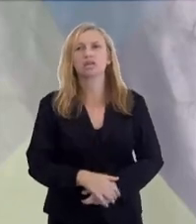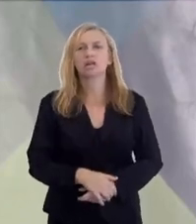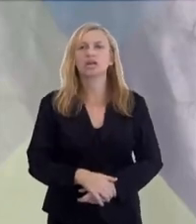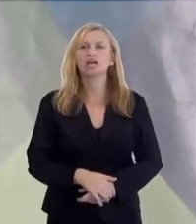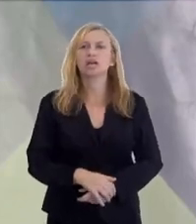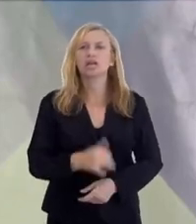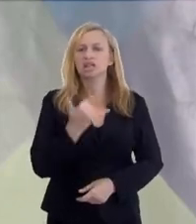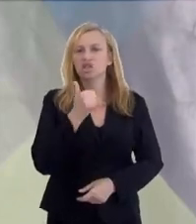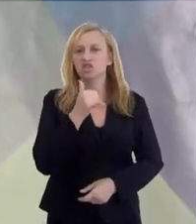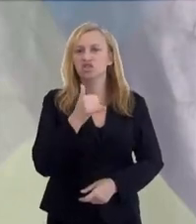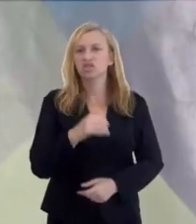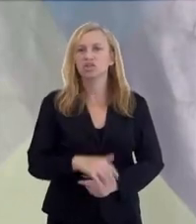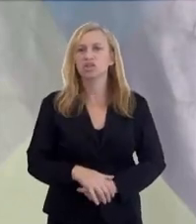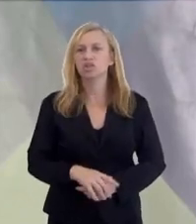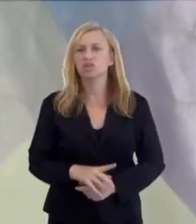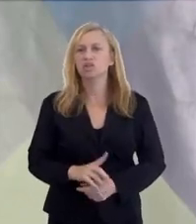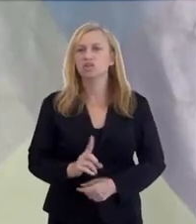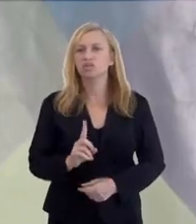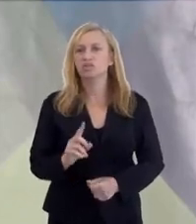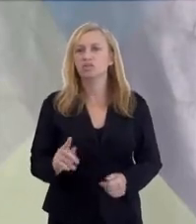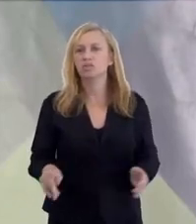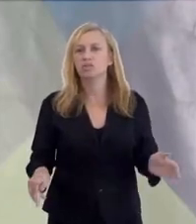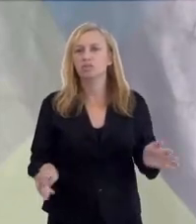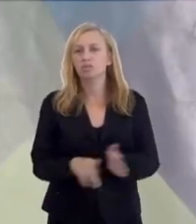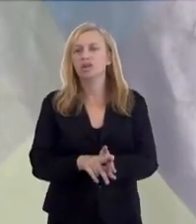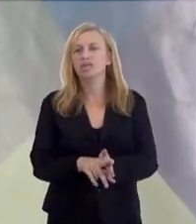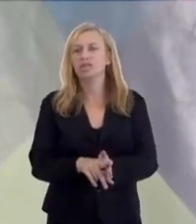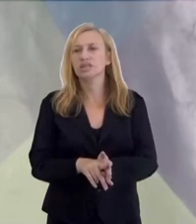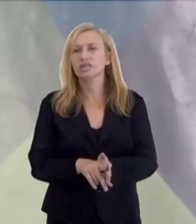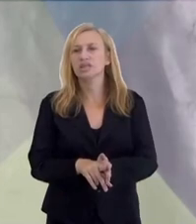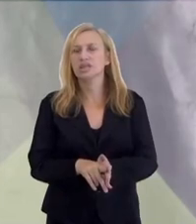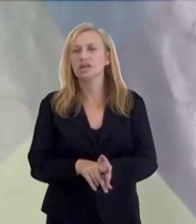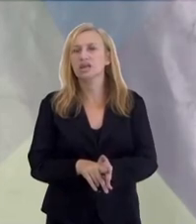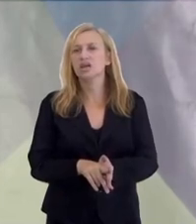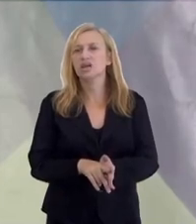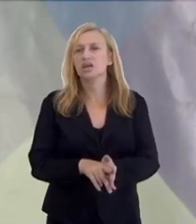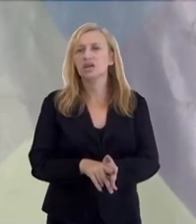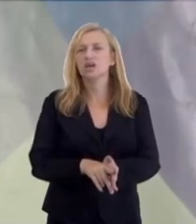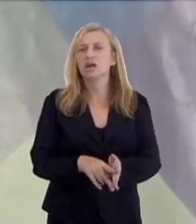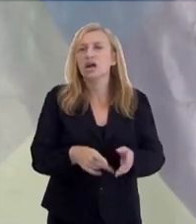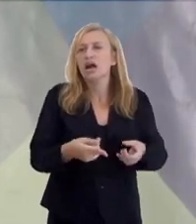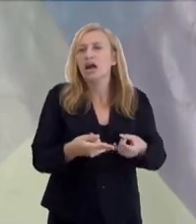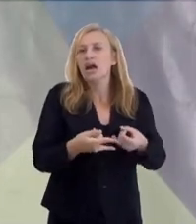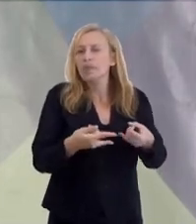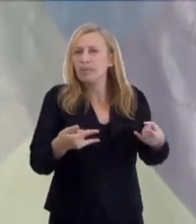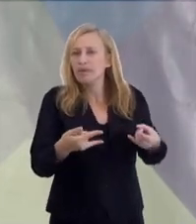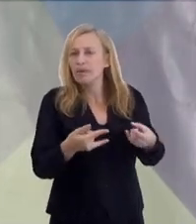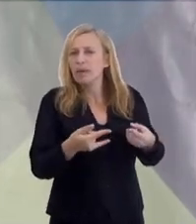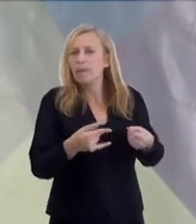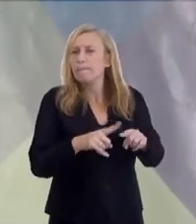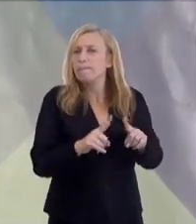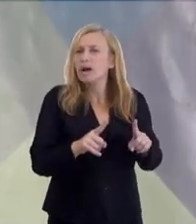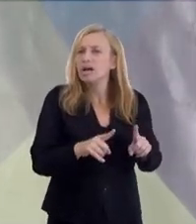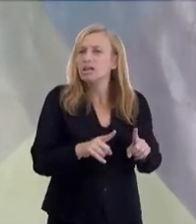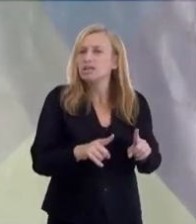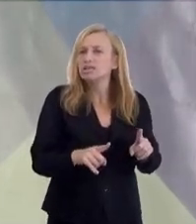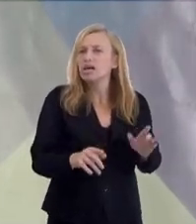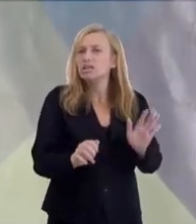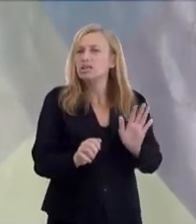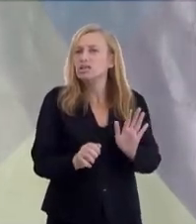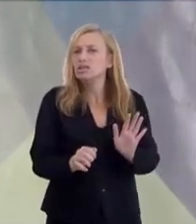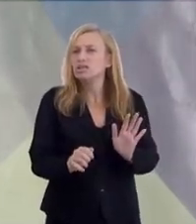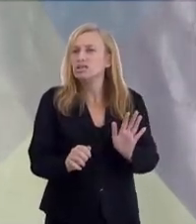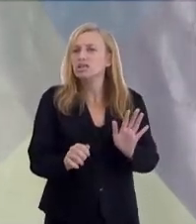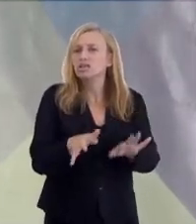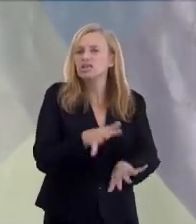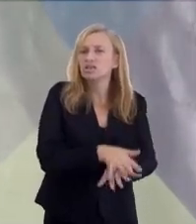energia, ele não vai fazer parte da matéria, mas a energia que exuda da